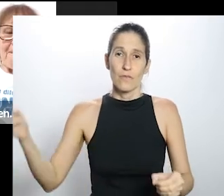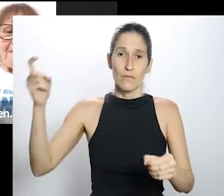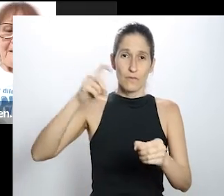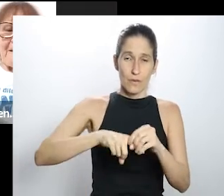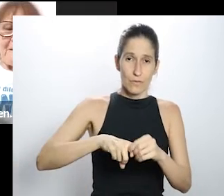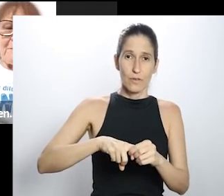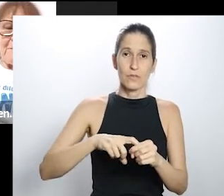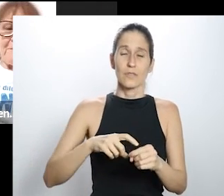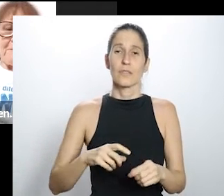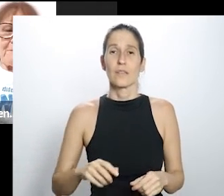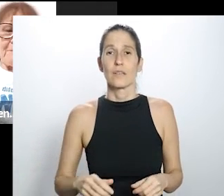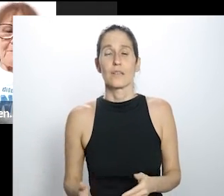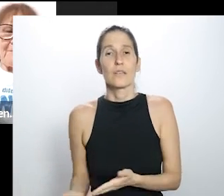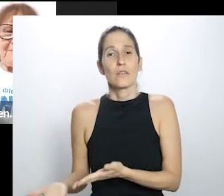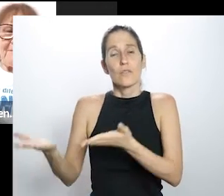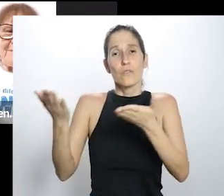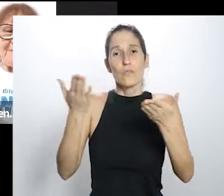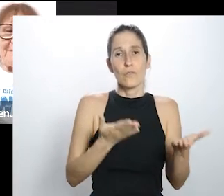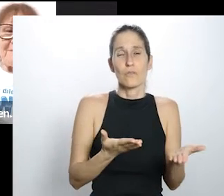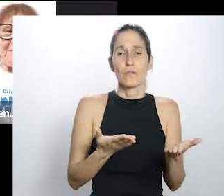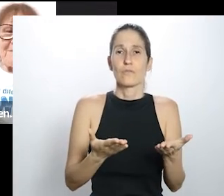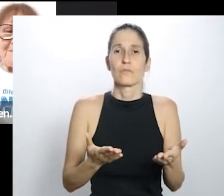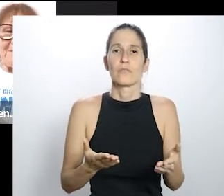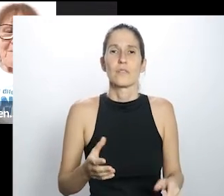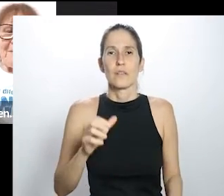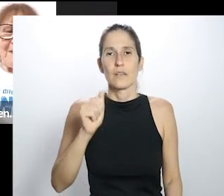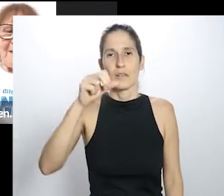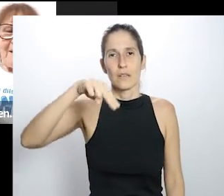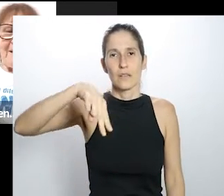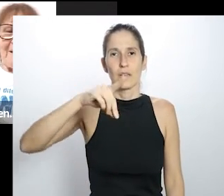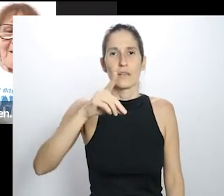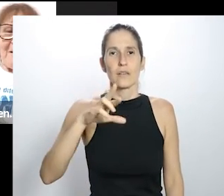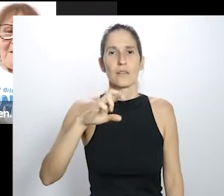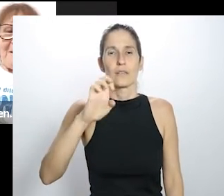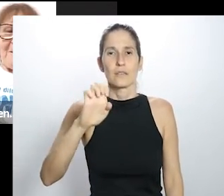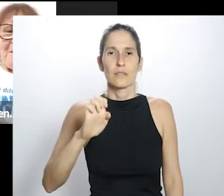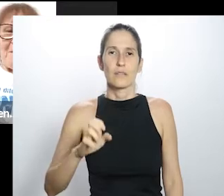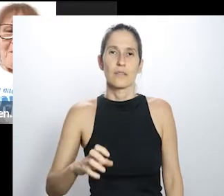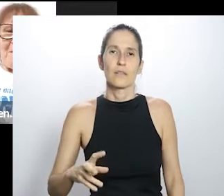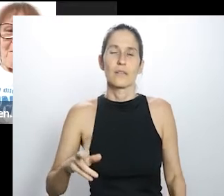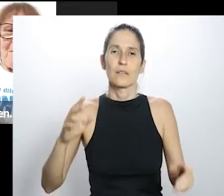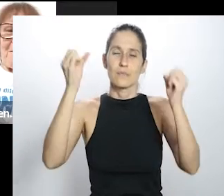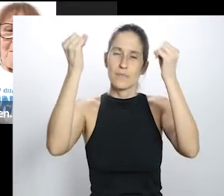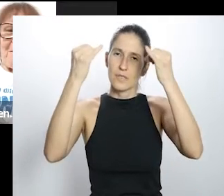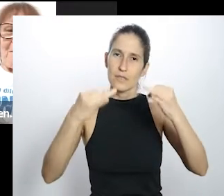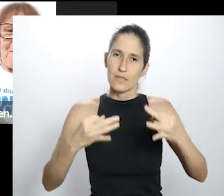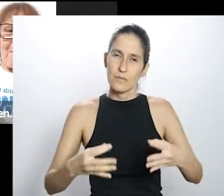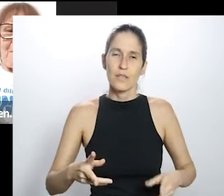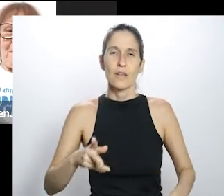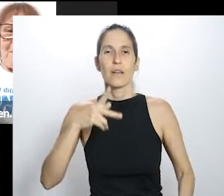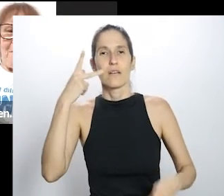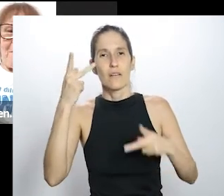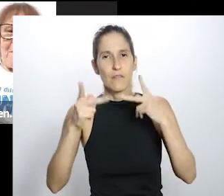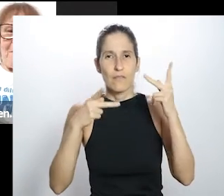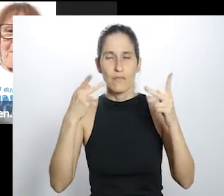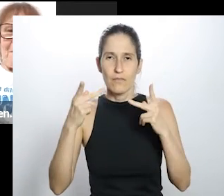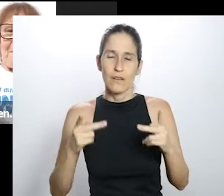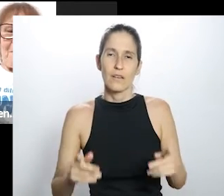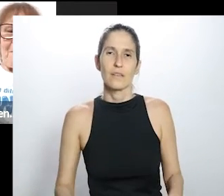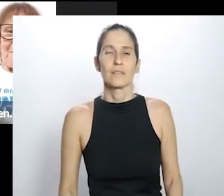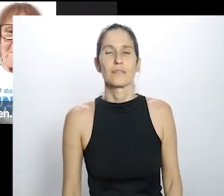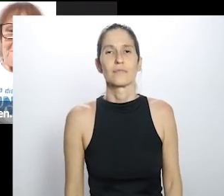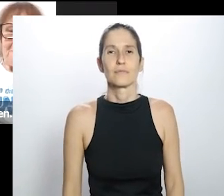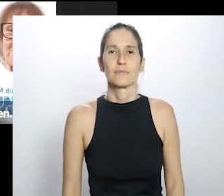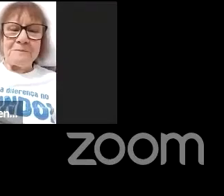para a ponta da mesa novamente e vou convidar André Magalhães, meu irmão. Faça suas considerações, passe a sua